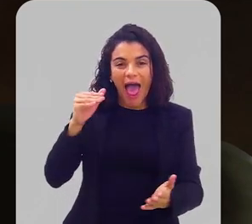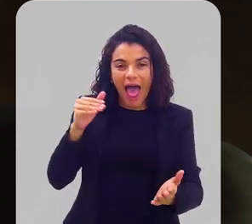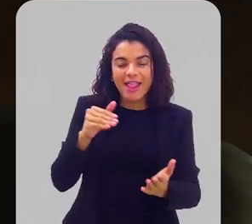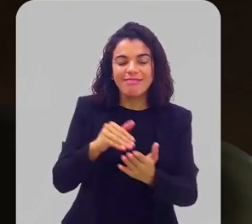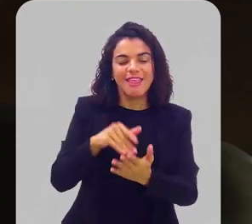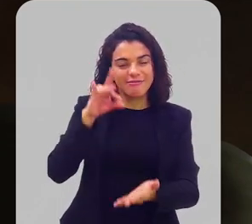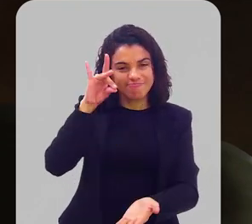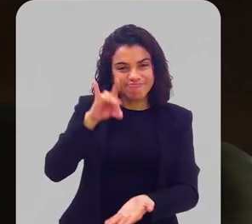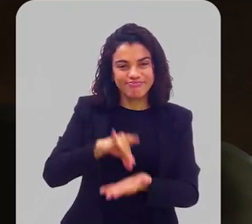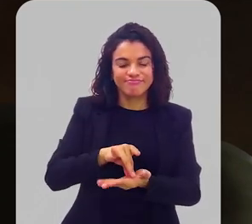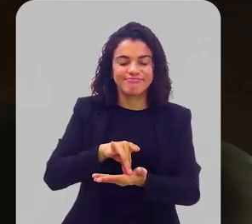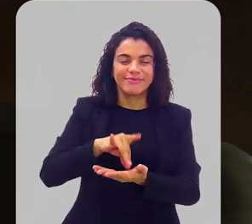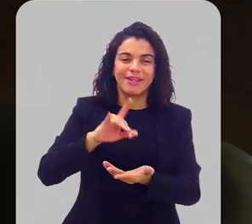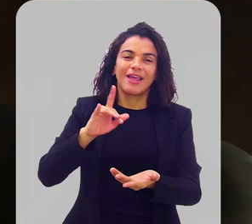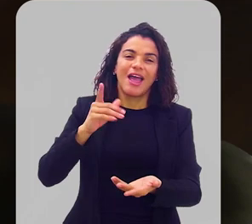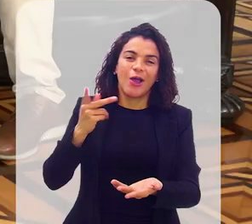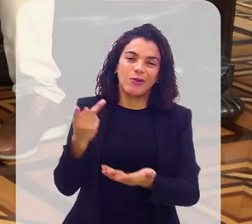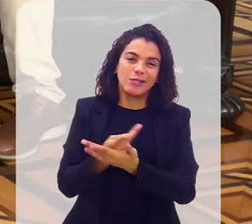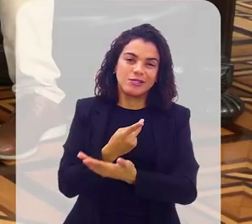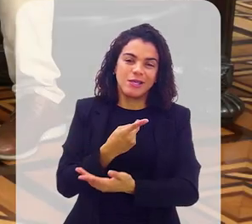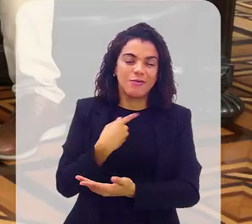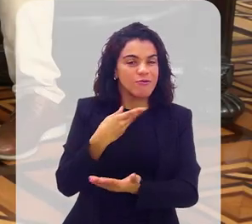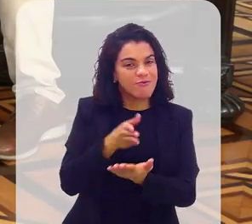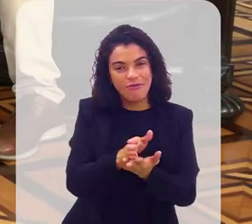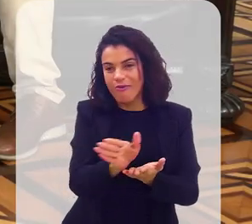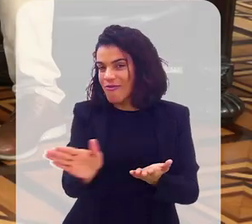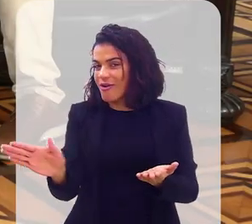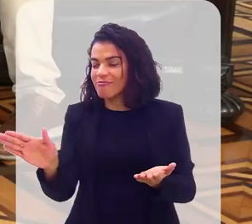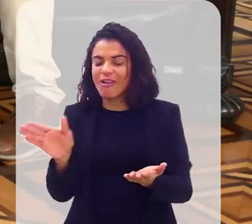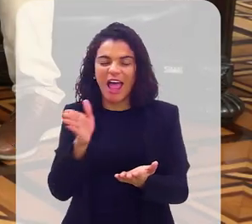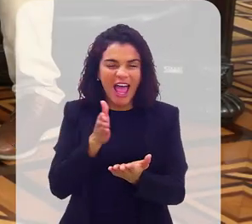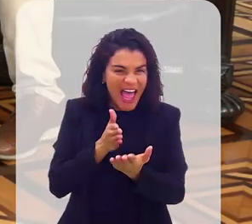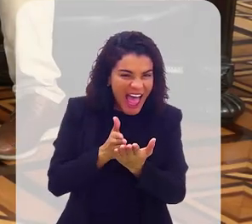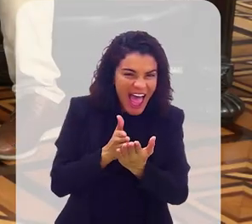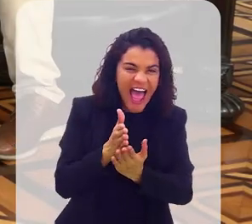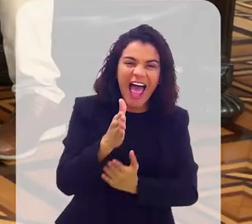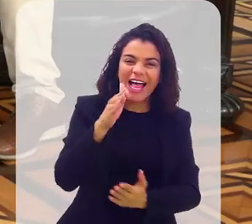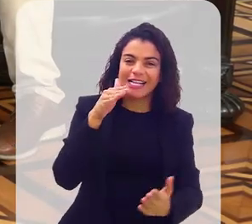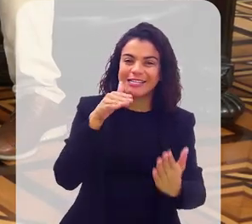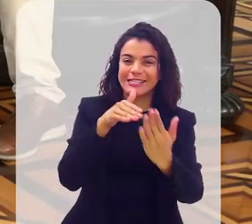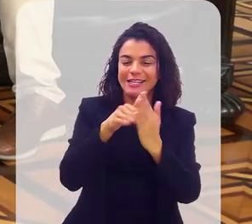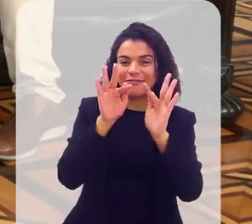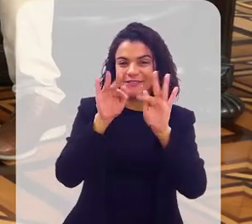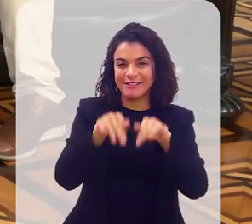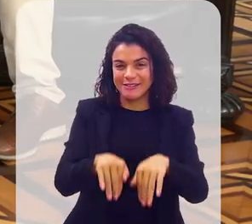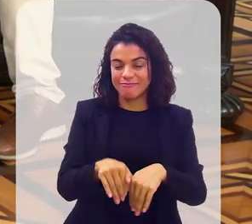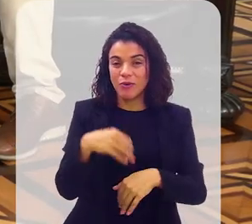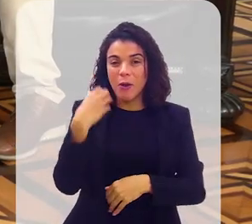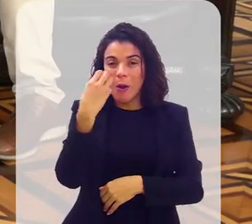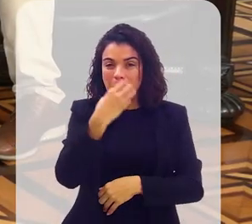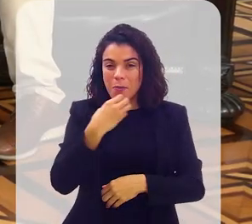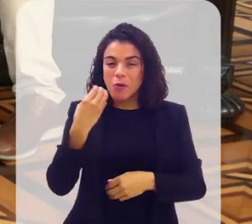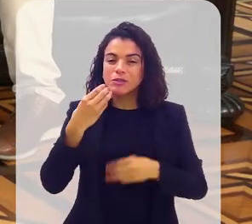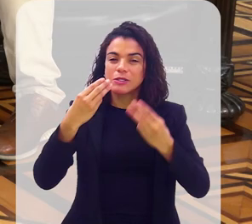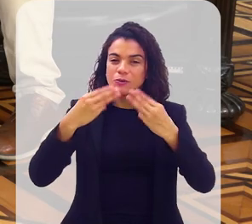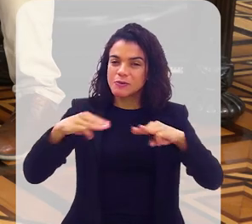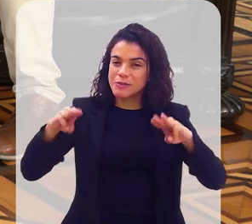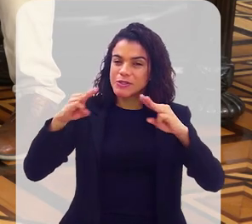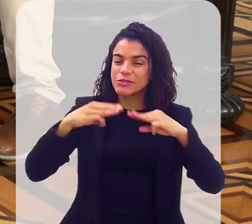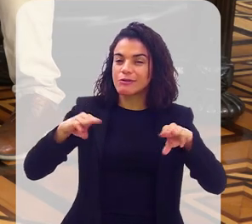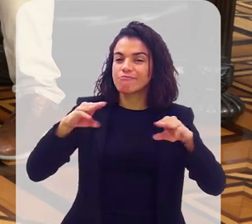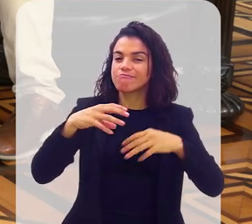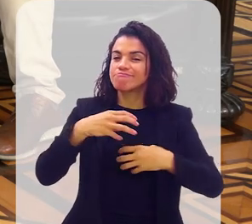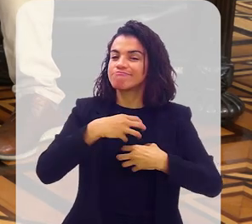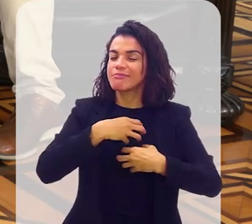as coisas aconteçam no tempo de Deus. Não saia do propósito. Não saia do propósito. Tente até o final. Até o fim. Coisas lindas, uma música de um ministério que